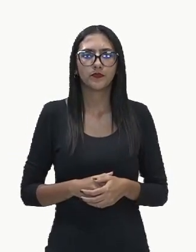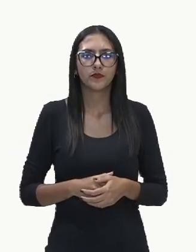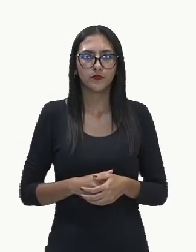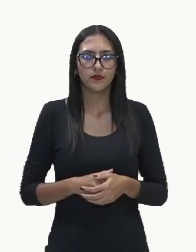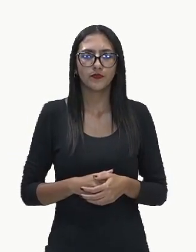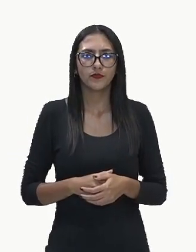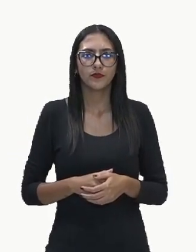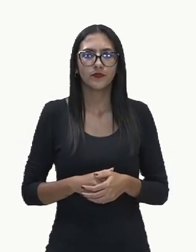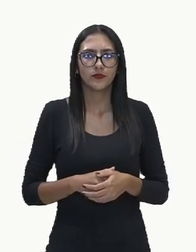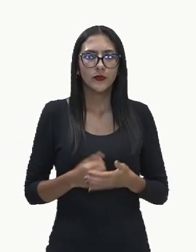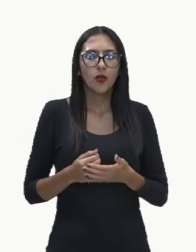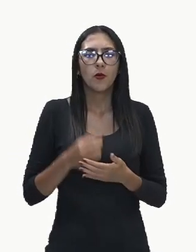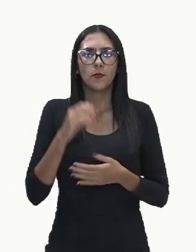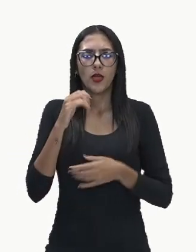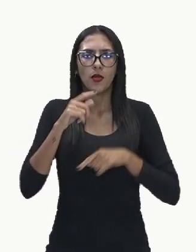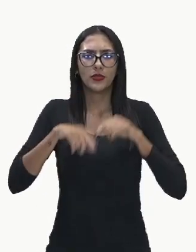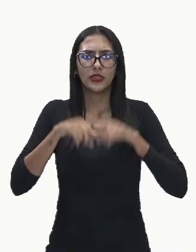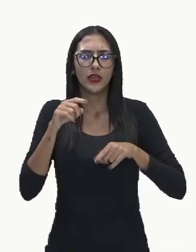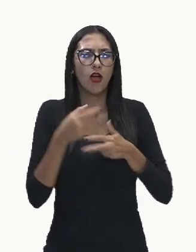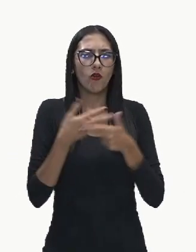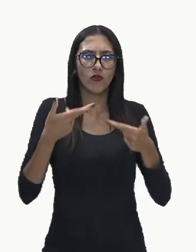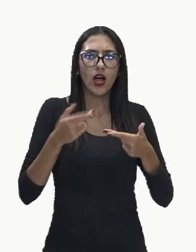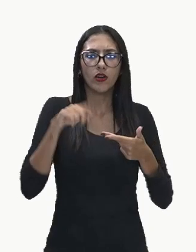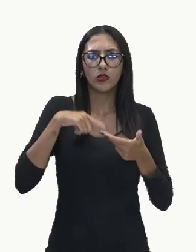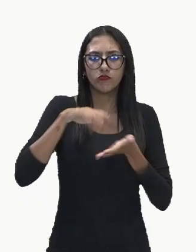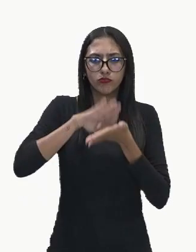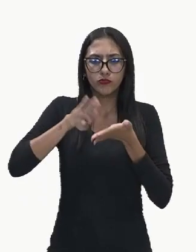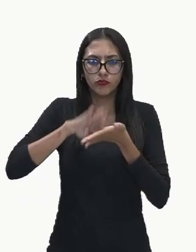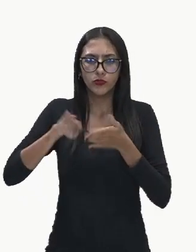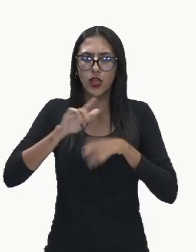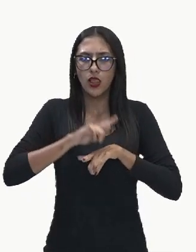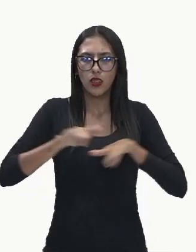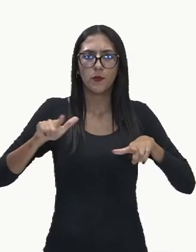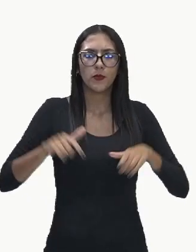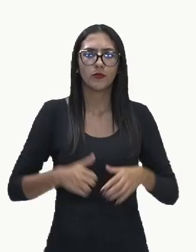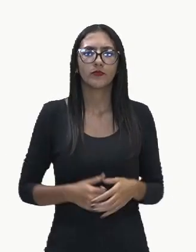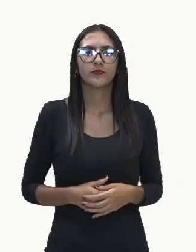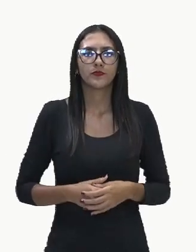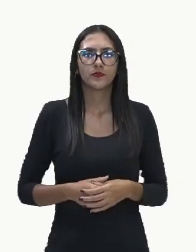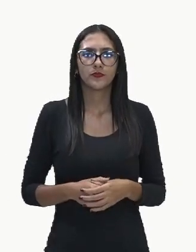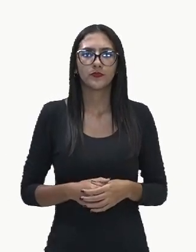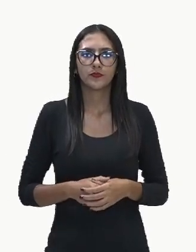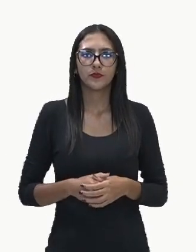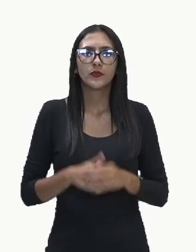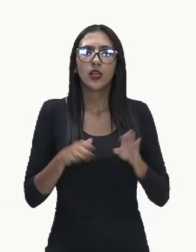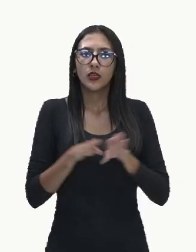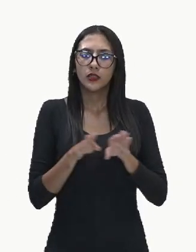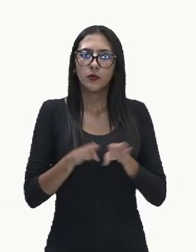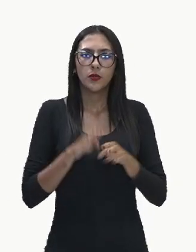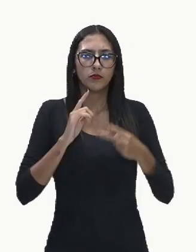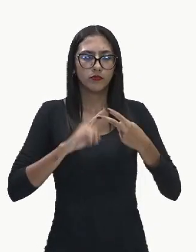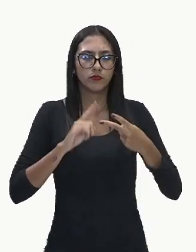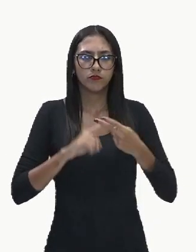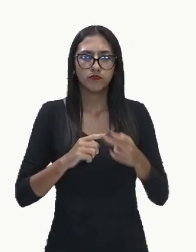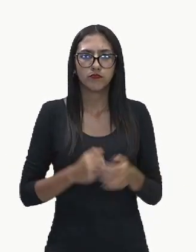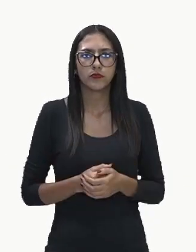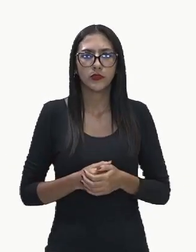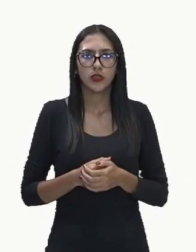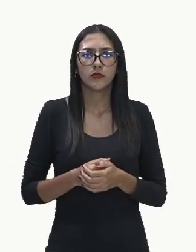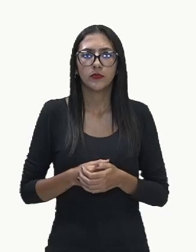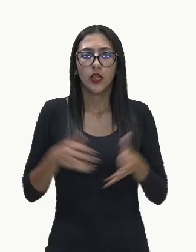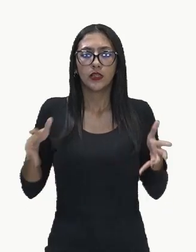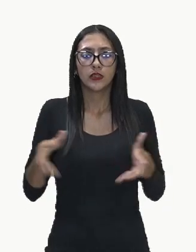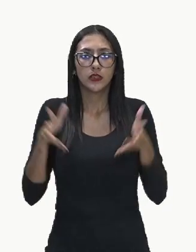isolamento o que a gente quer dizer também implantar como a gente está vendo implantar projetos de reflorestamento com